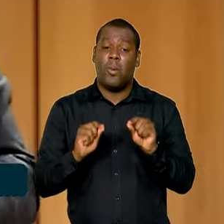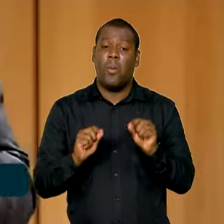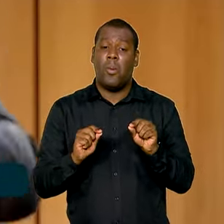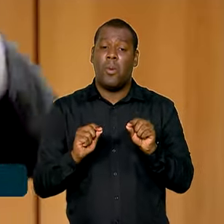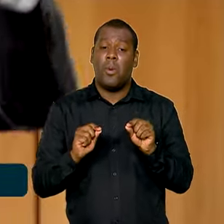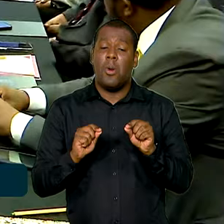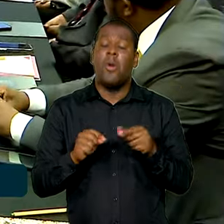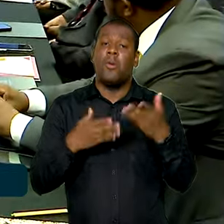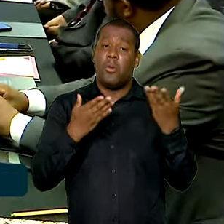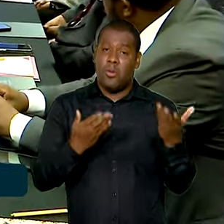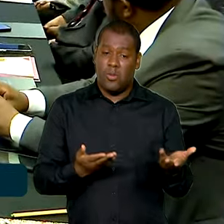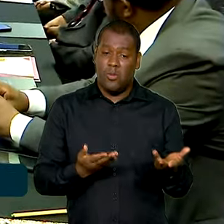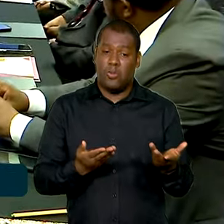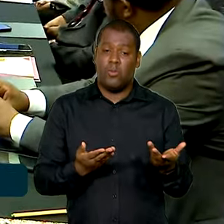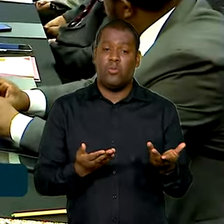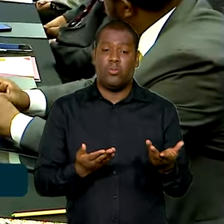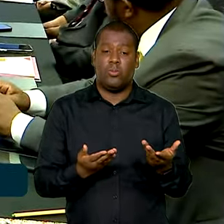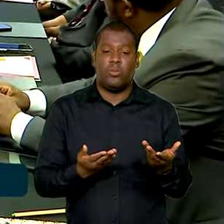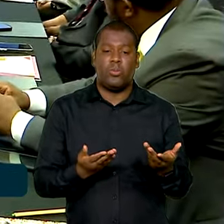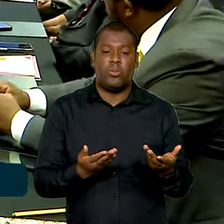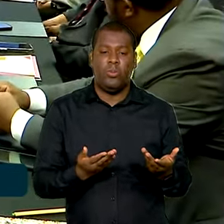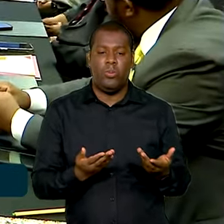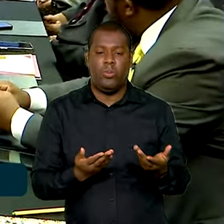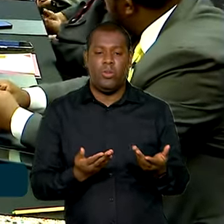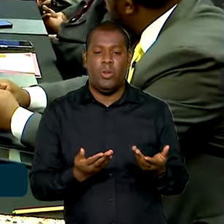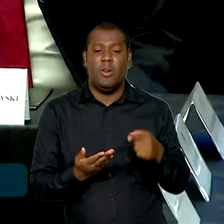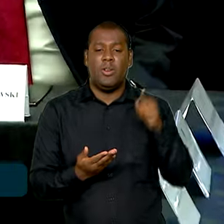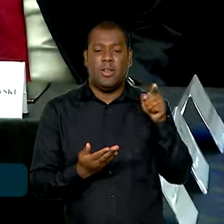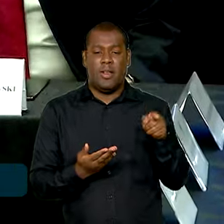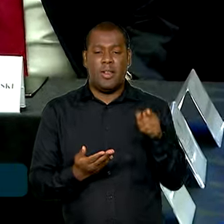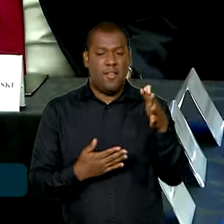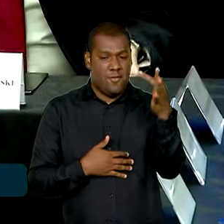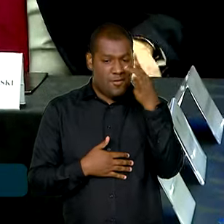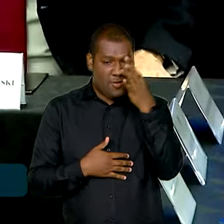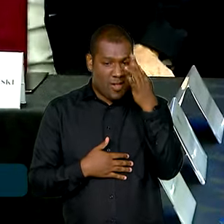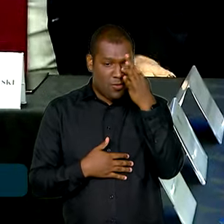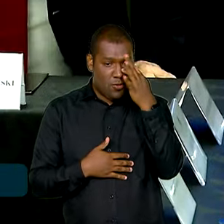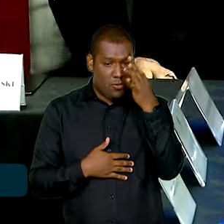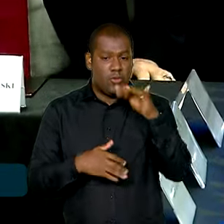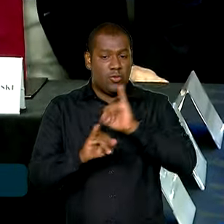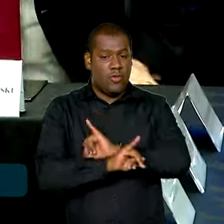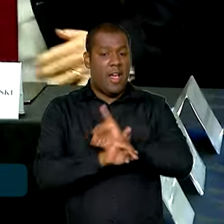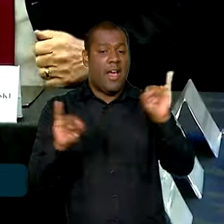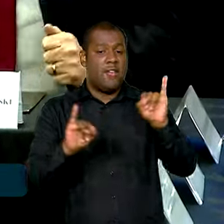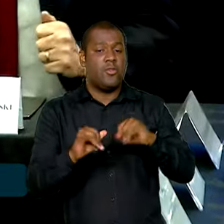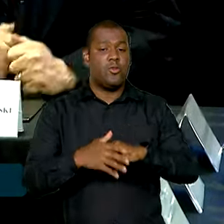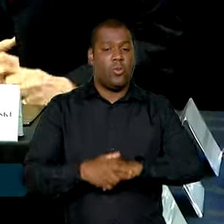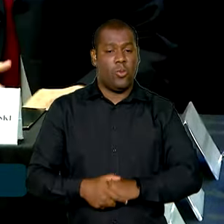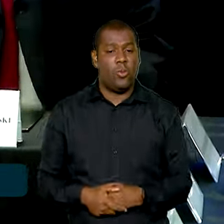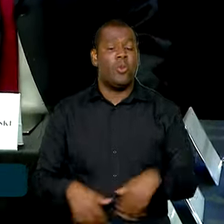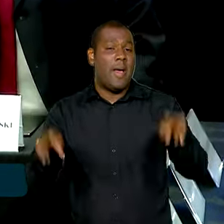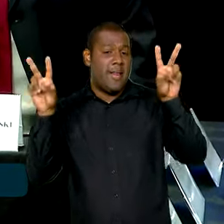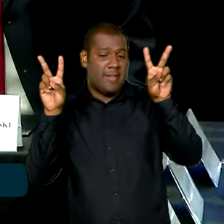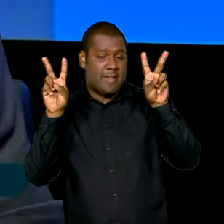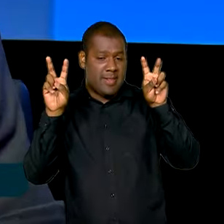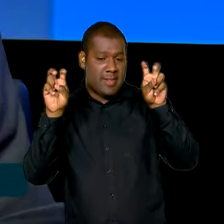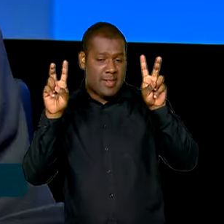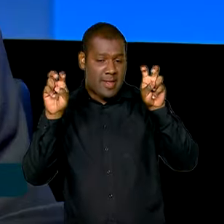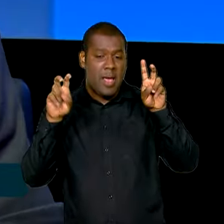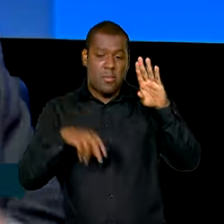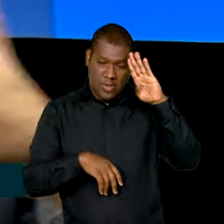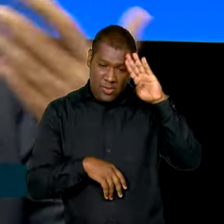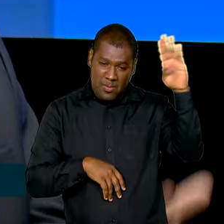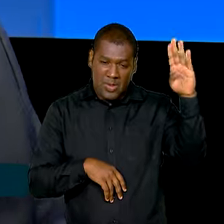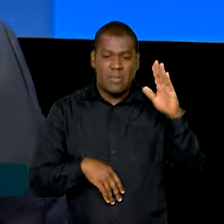Lewandowski. No balanço que apresentou aos jornalistas, o ministro Flávio Dino destacou temas sensíveis que